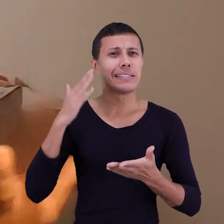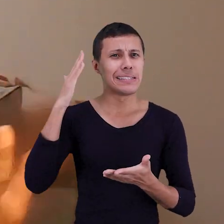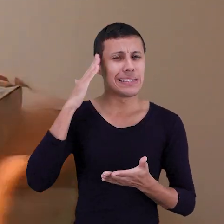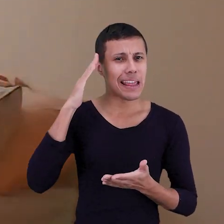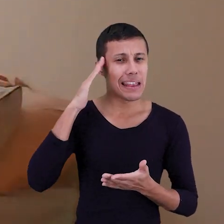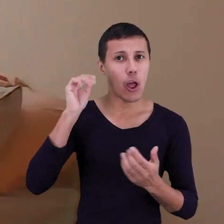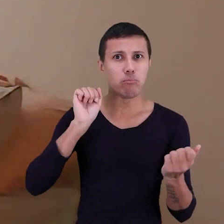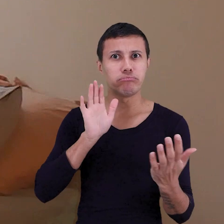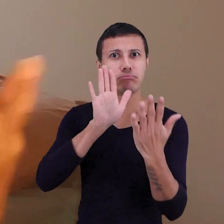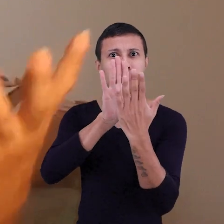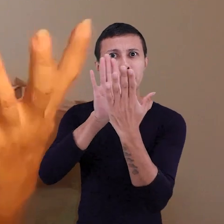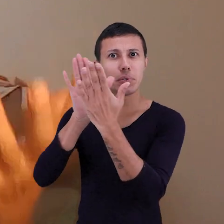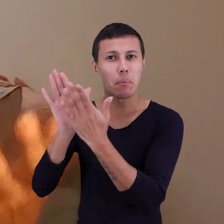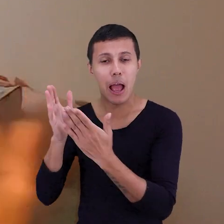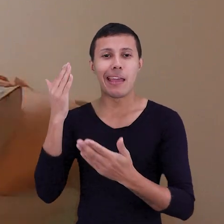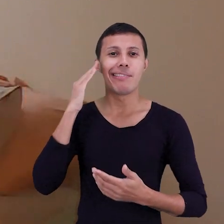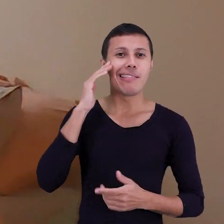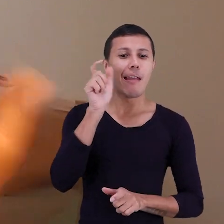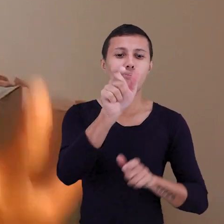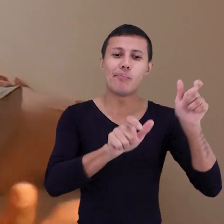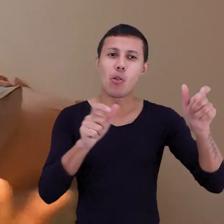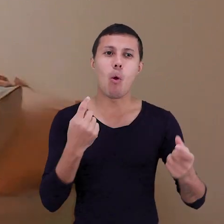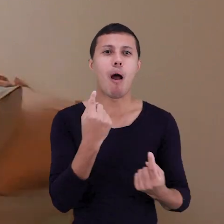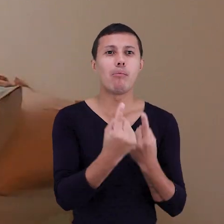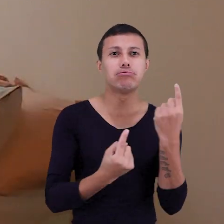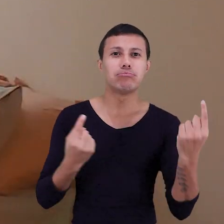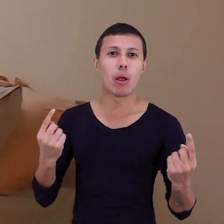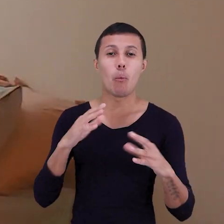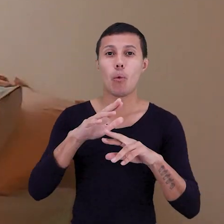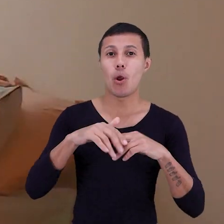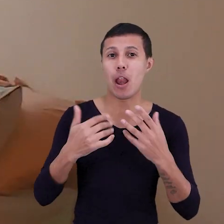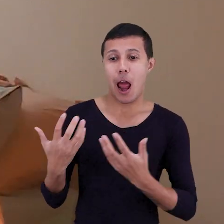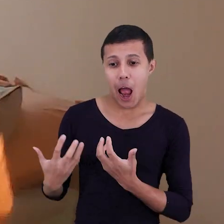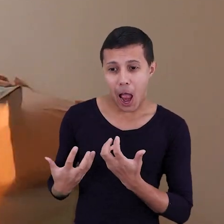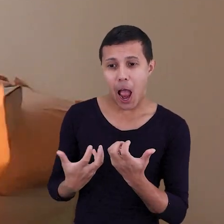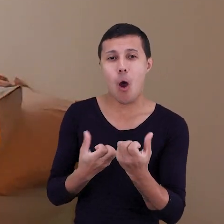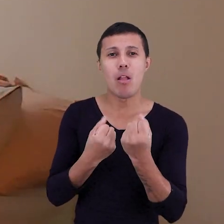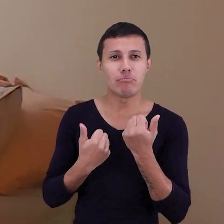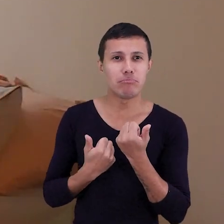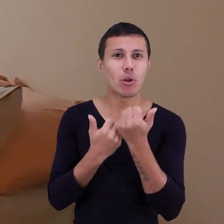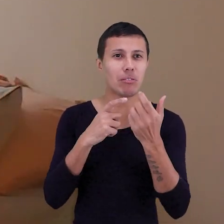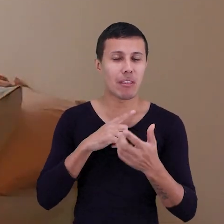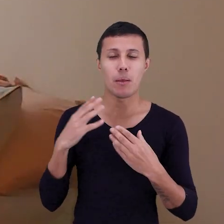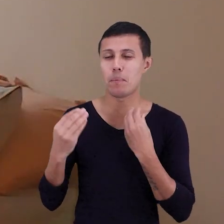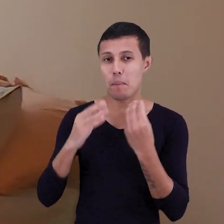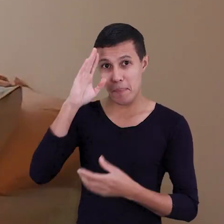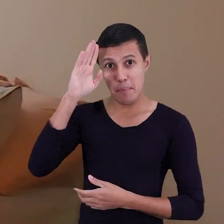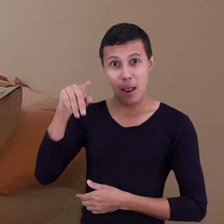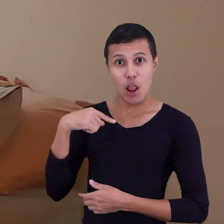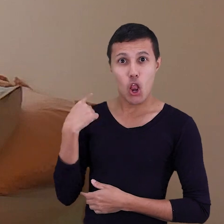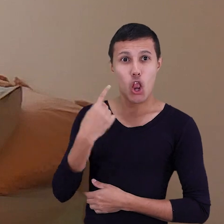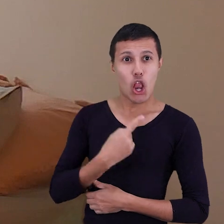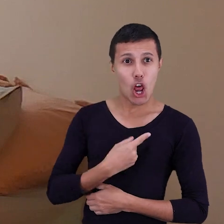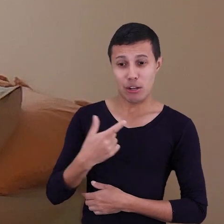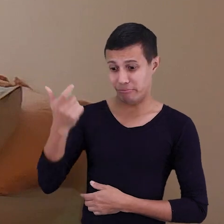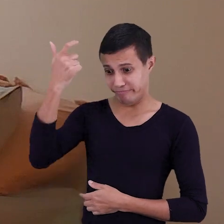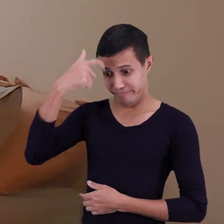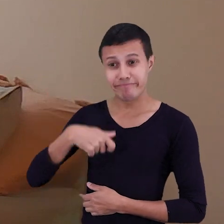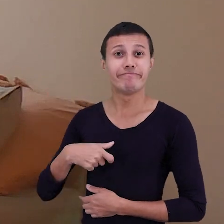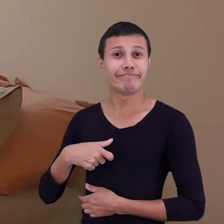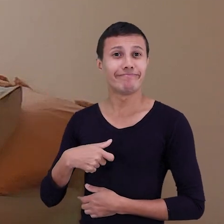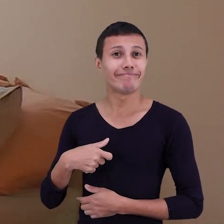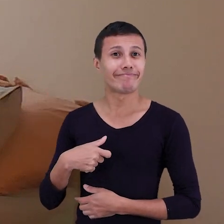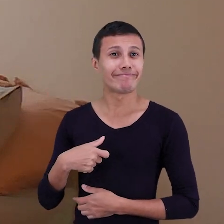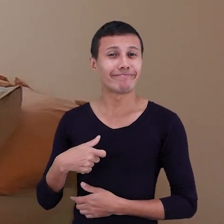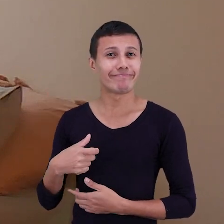lidar com essas pessoas. ter esse contato, ter esse acolhimento. E, principalmente, do jeito que a gente se propõe a ser, né?